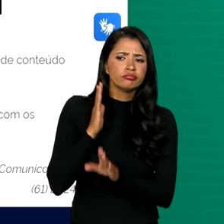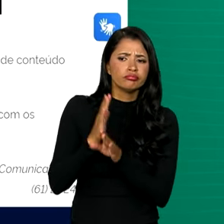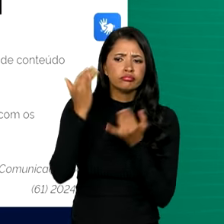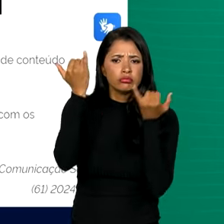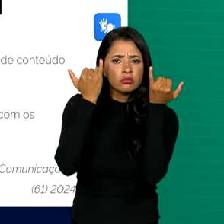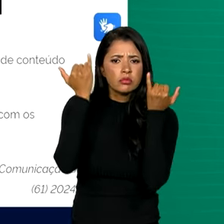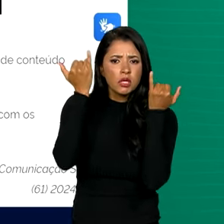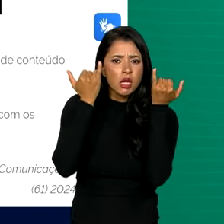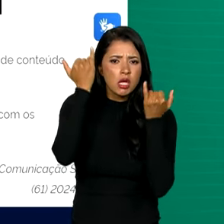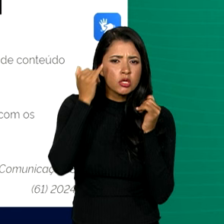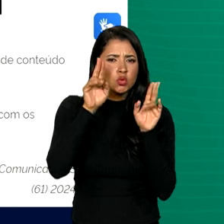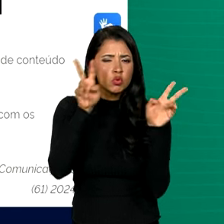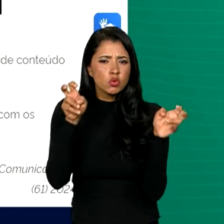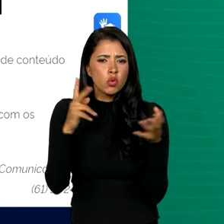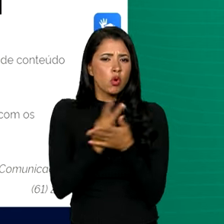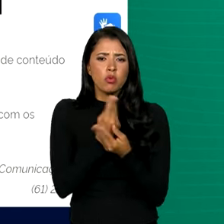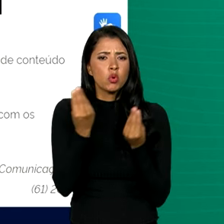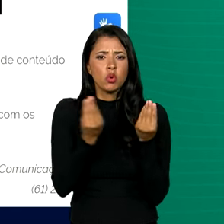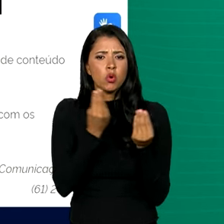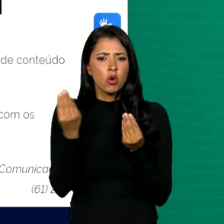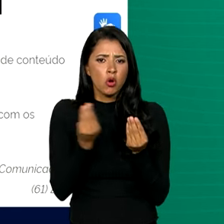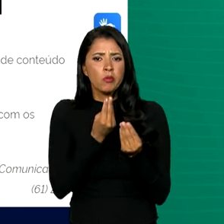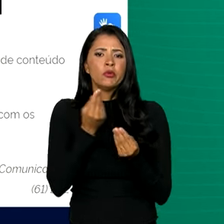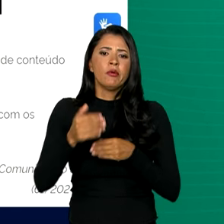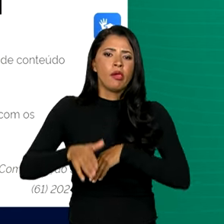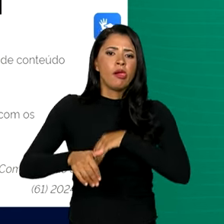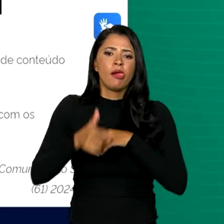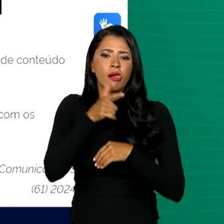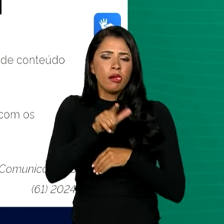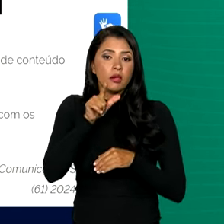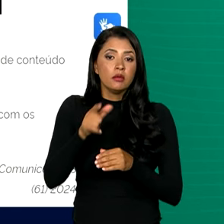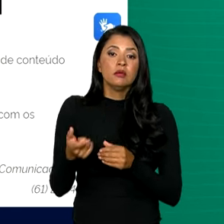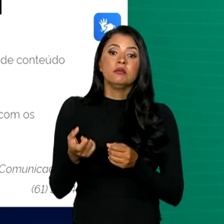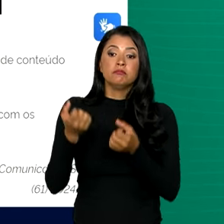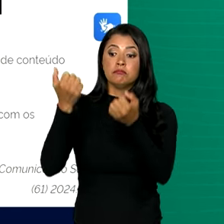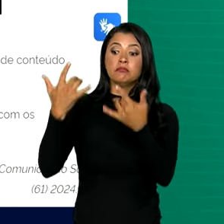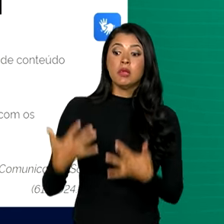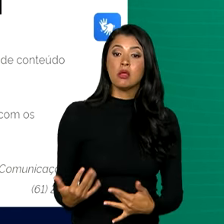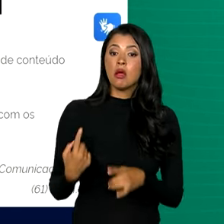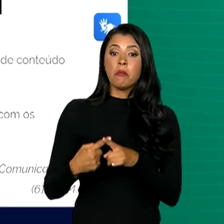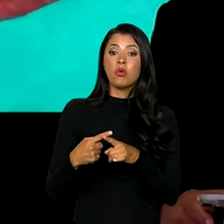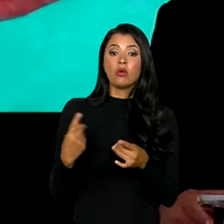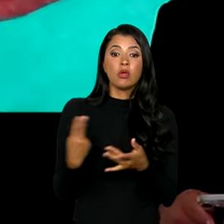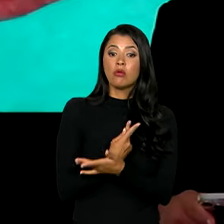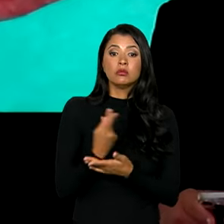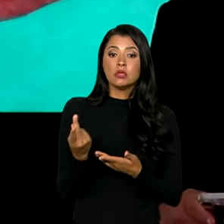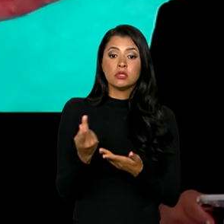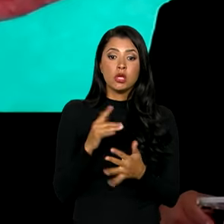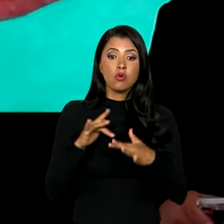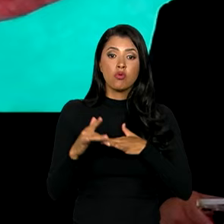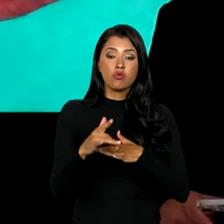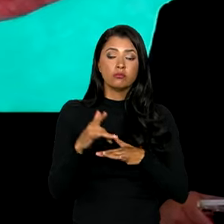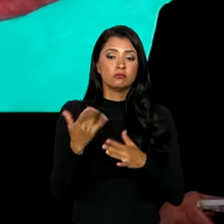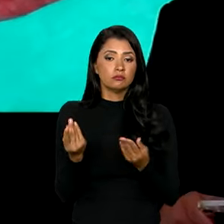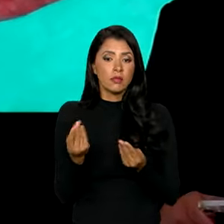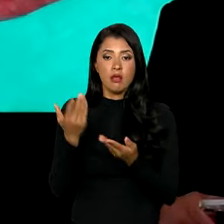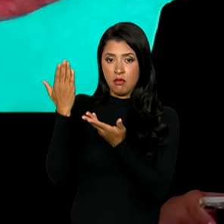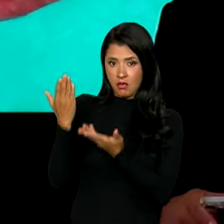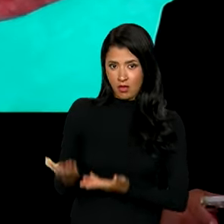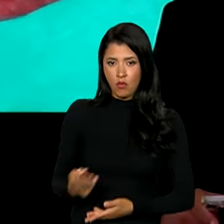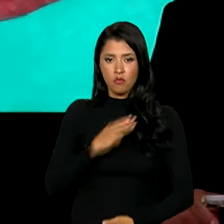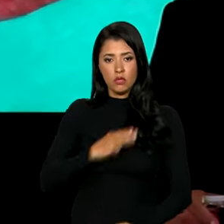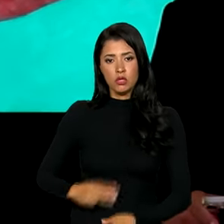informações sobre o caso e contribuir com os esclarecimentos dos fatos. Segundo o ministro da